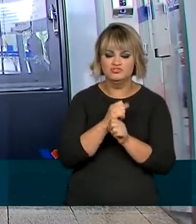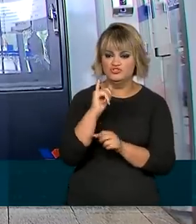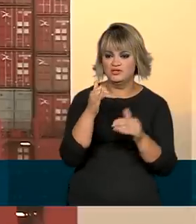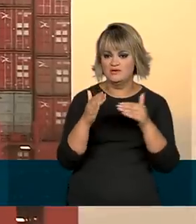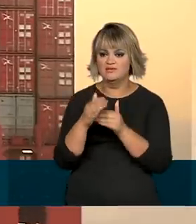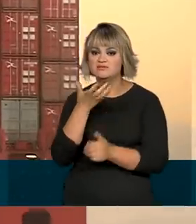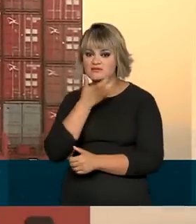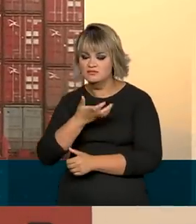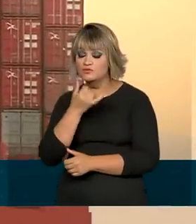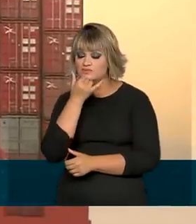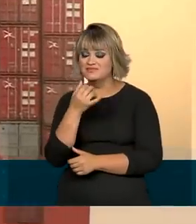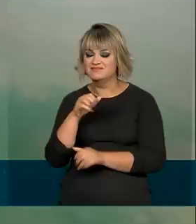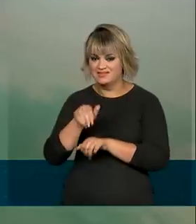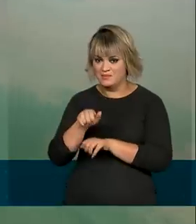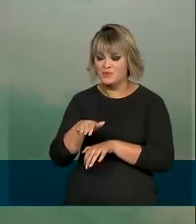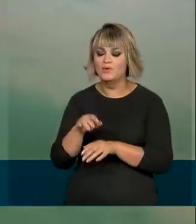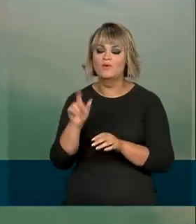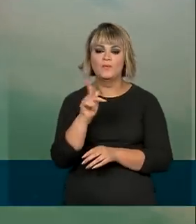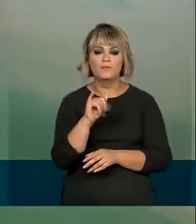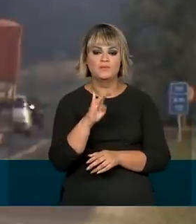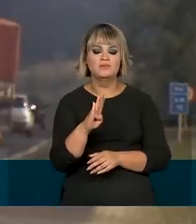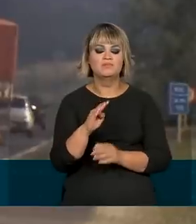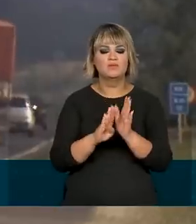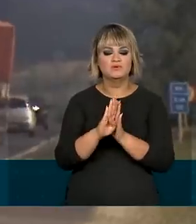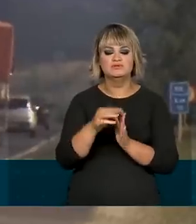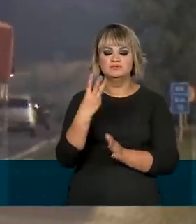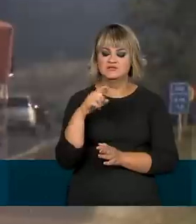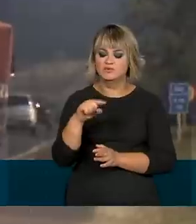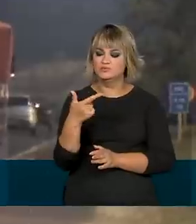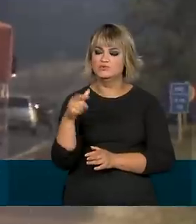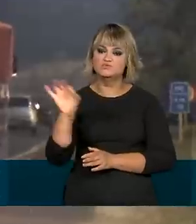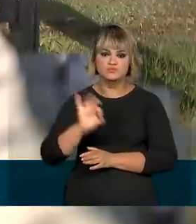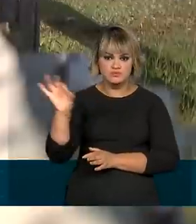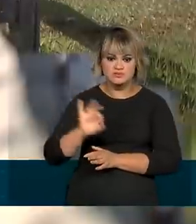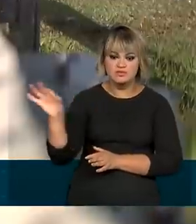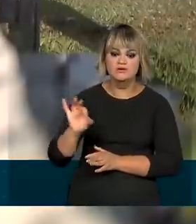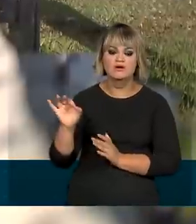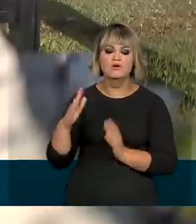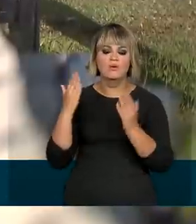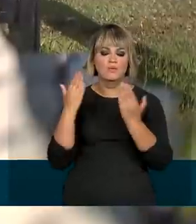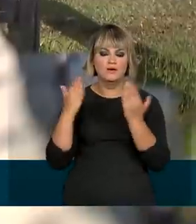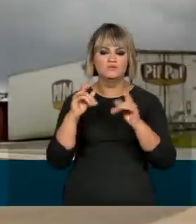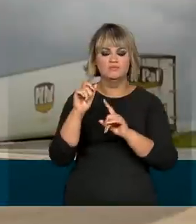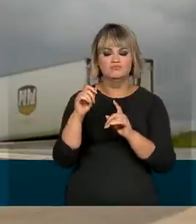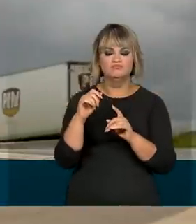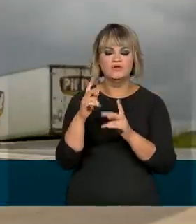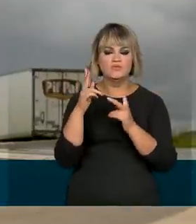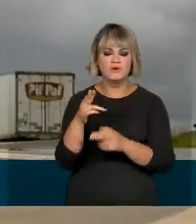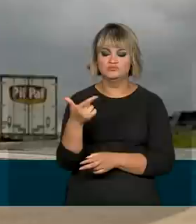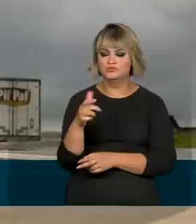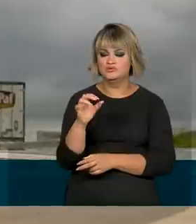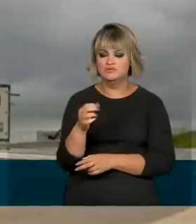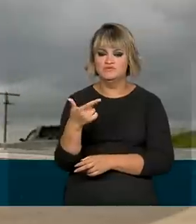janeiro a setembro, o PIB registra um aumento de 3,2% em relação ao mesmo período de